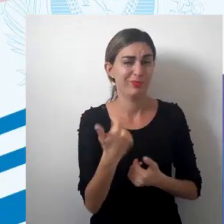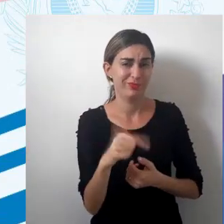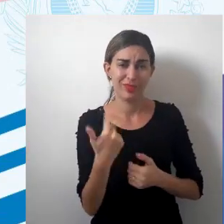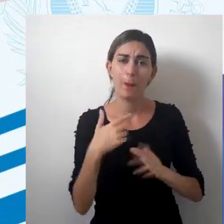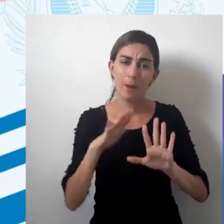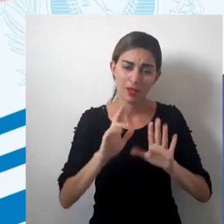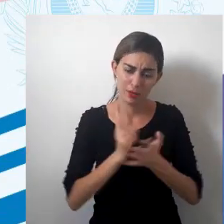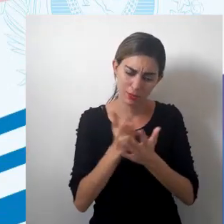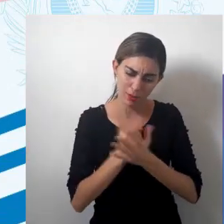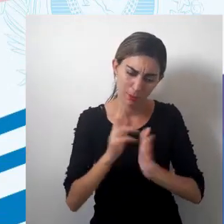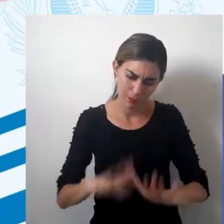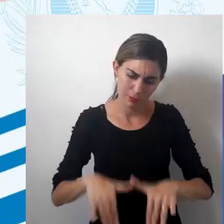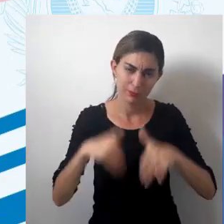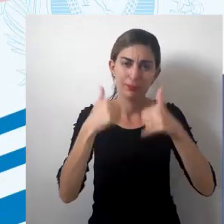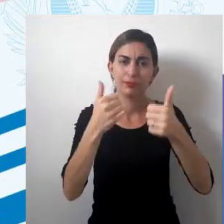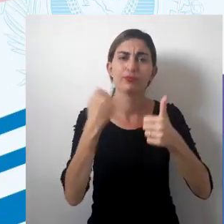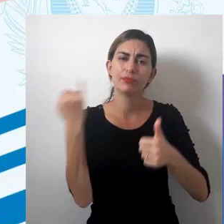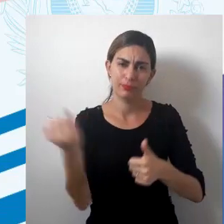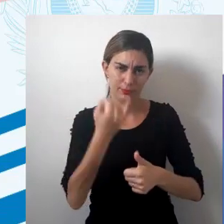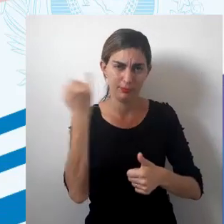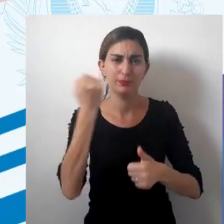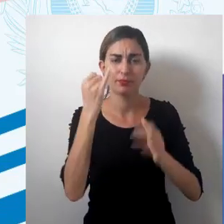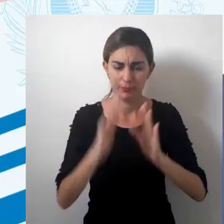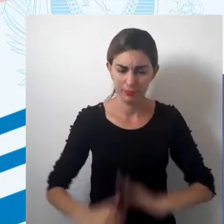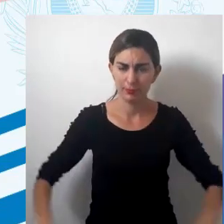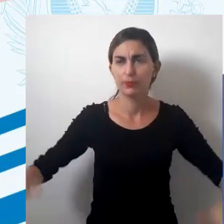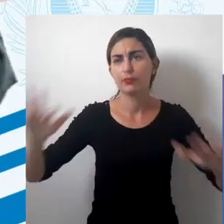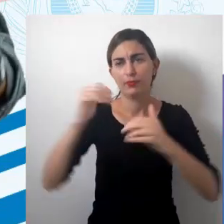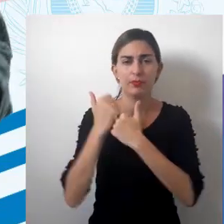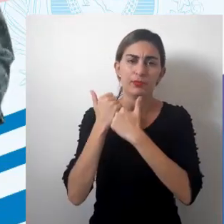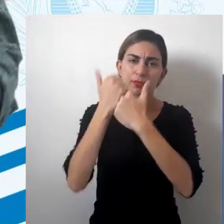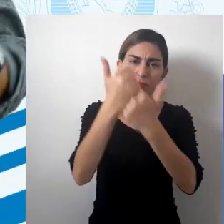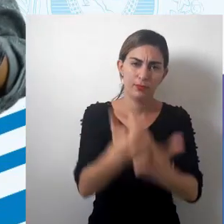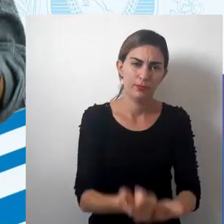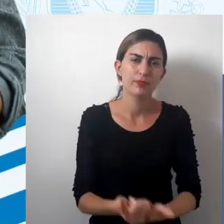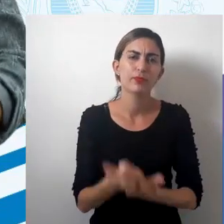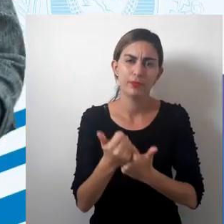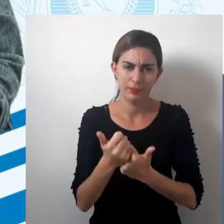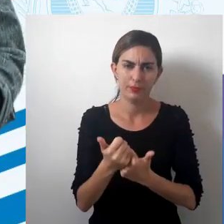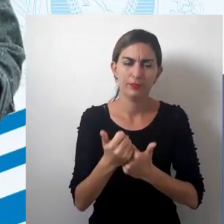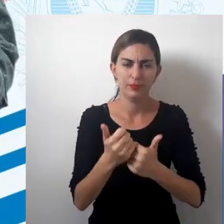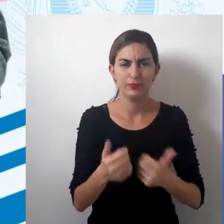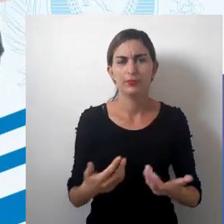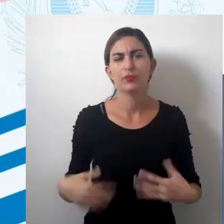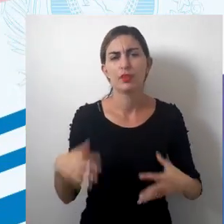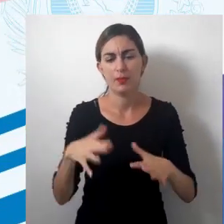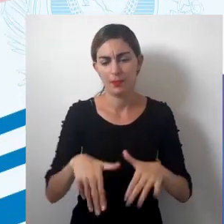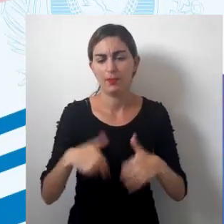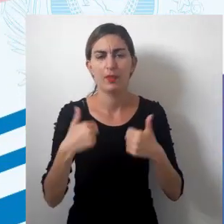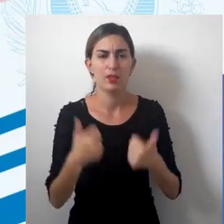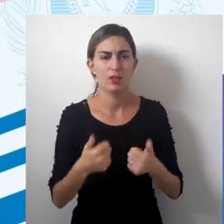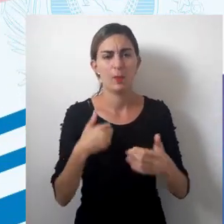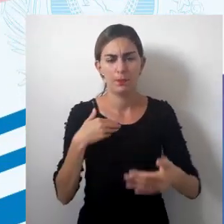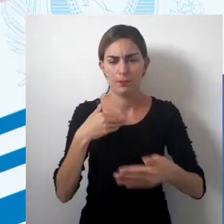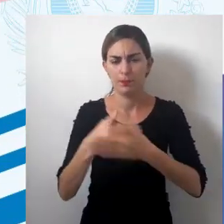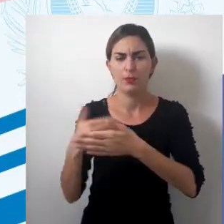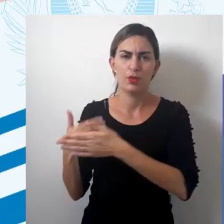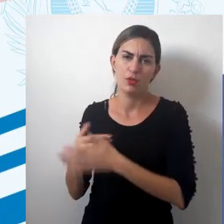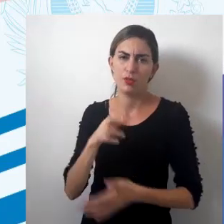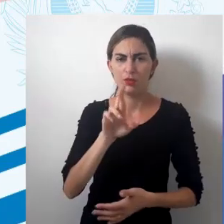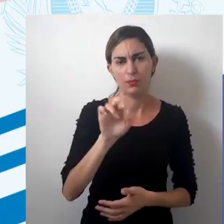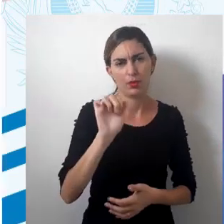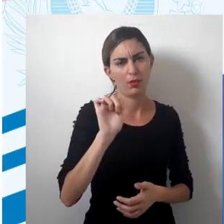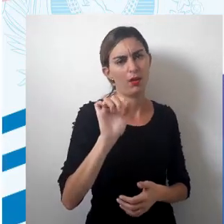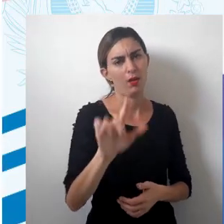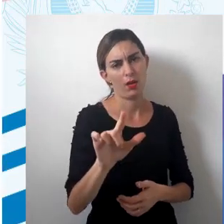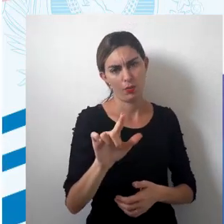aprimoramento importante para que o espaço seja representado da forma mais próxima do real